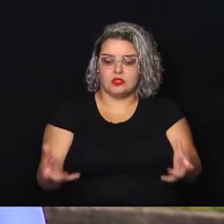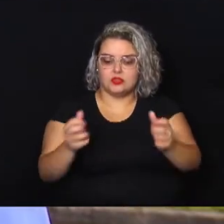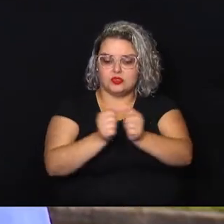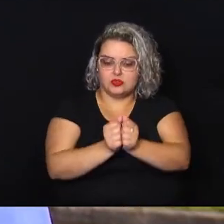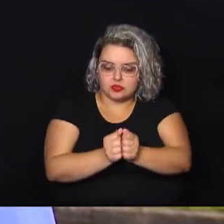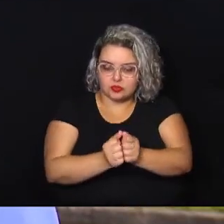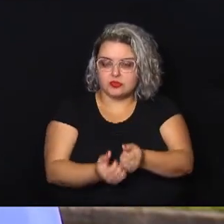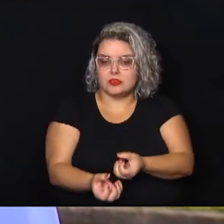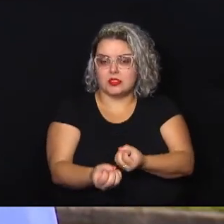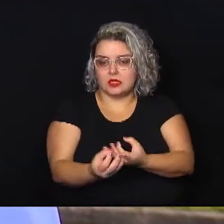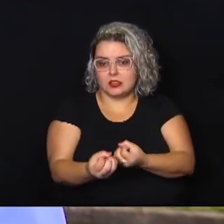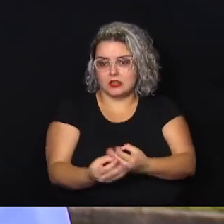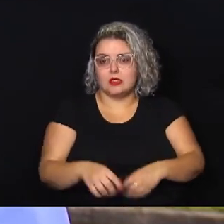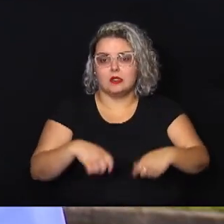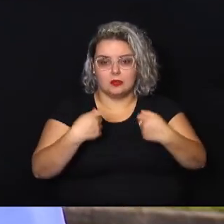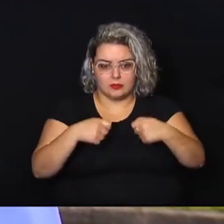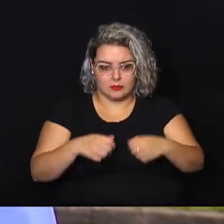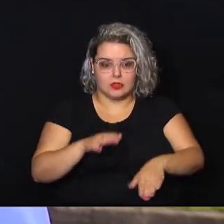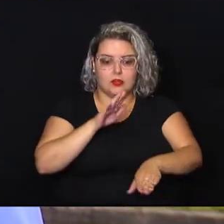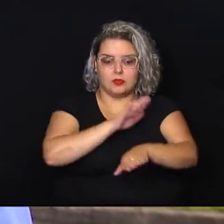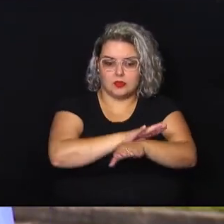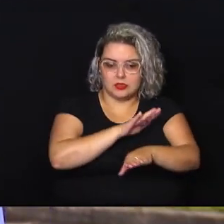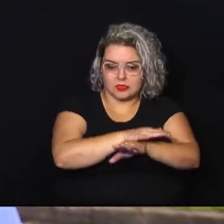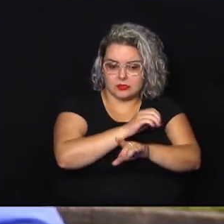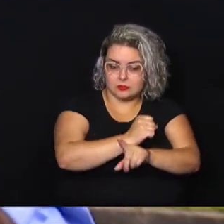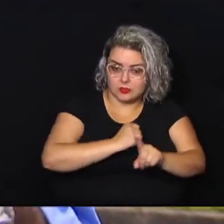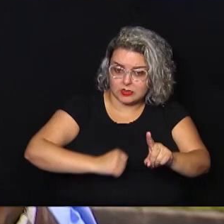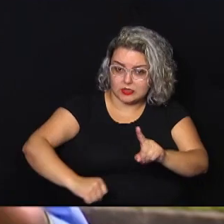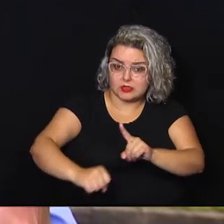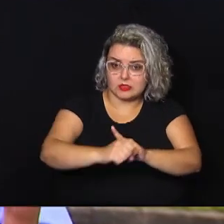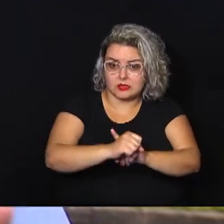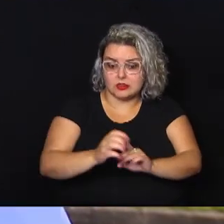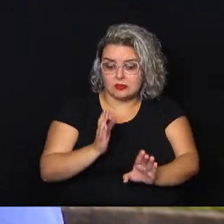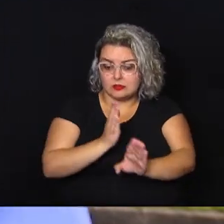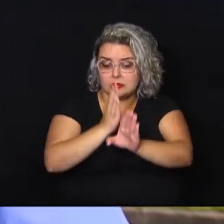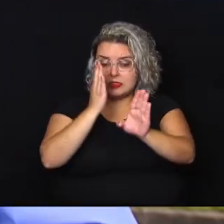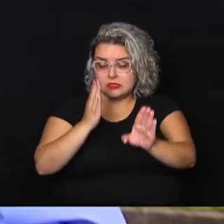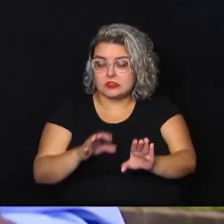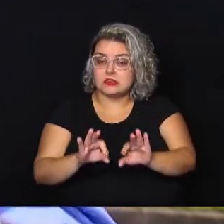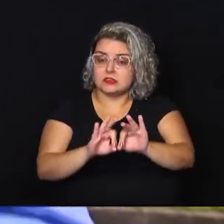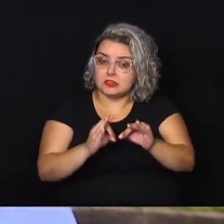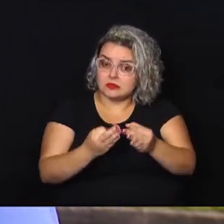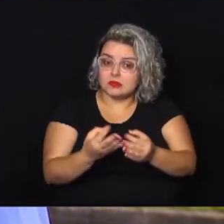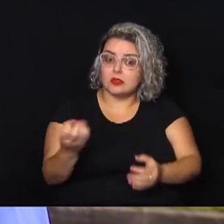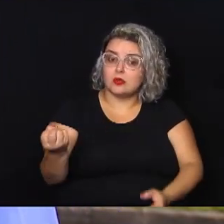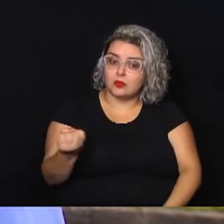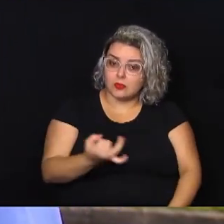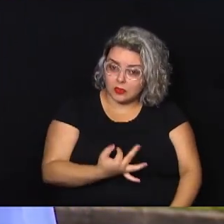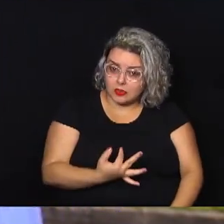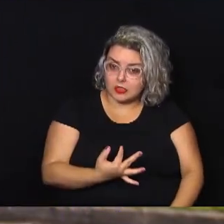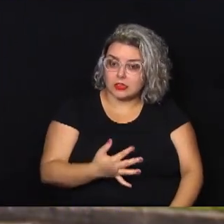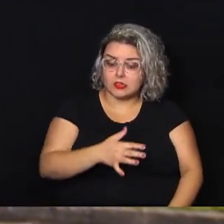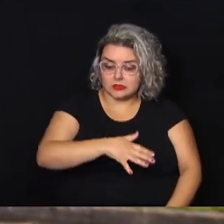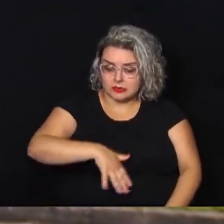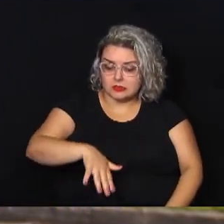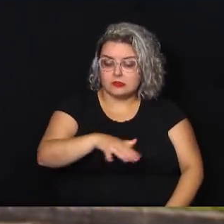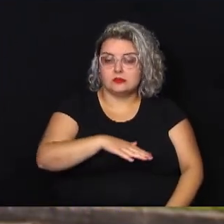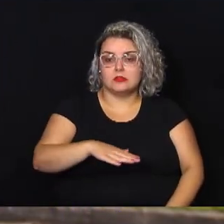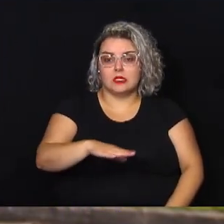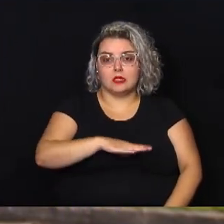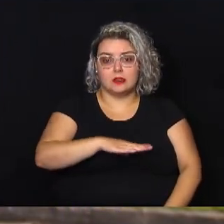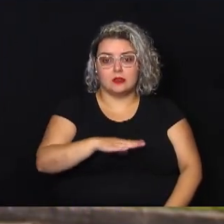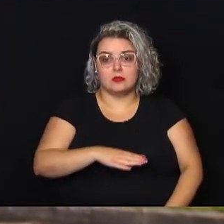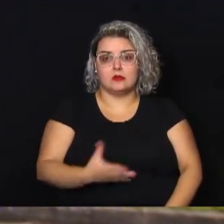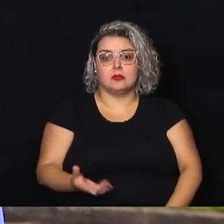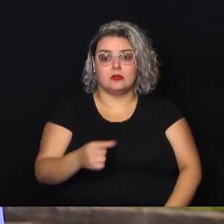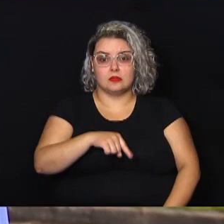Porque aí precisa assistência social, identificar se essas famílias, quantas dessas estão na rede municipal e elas serem